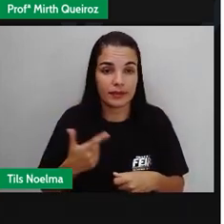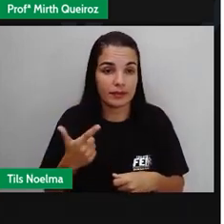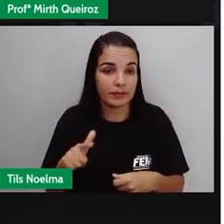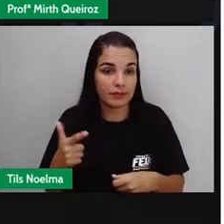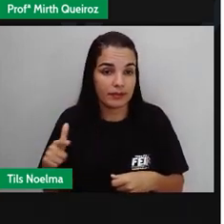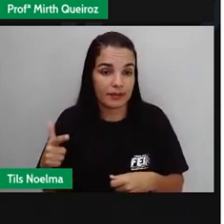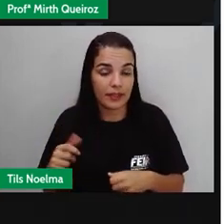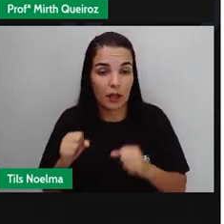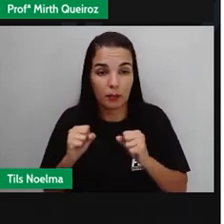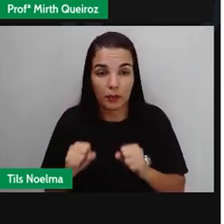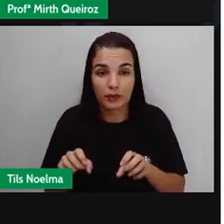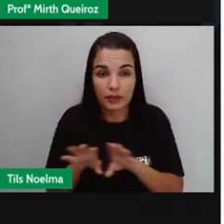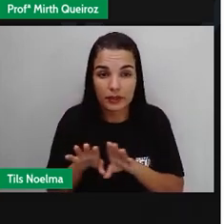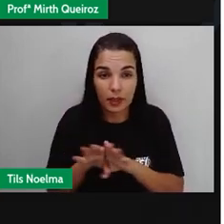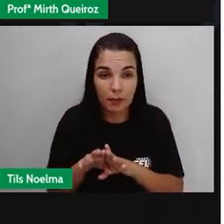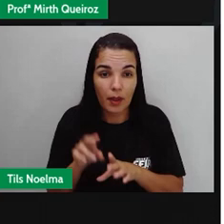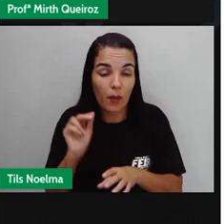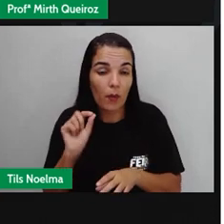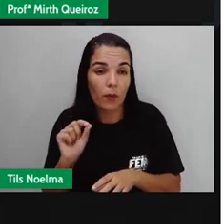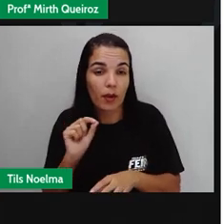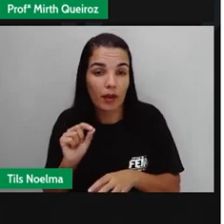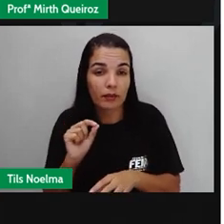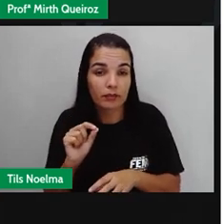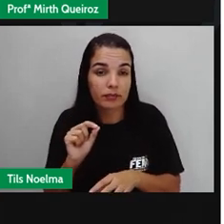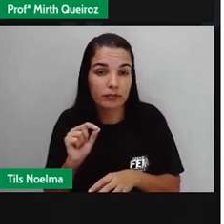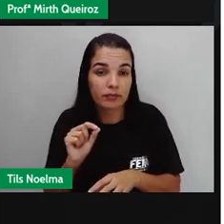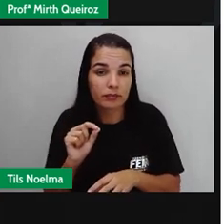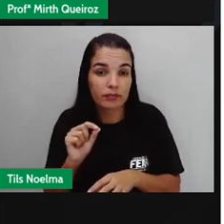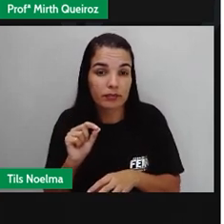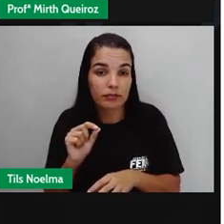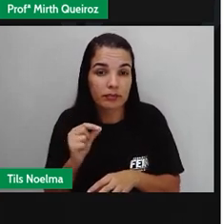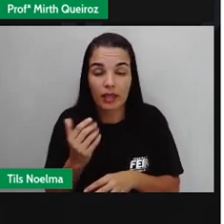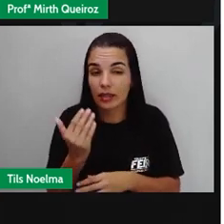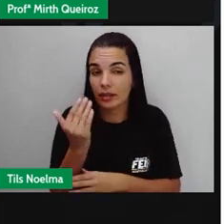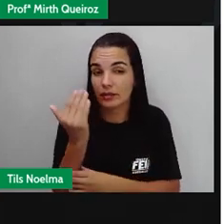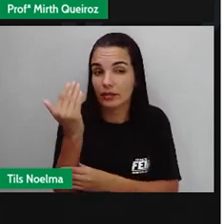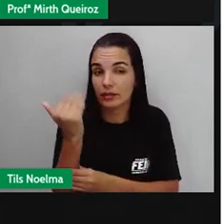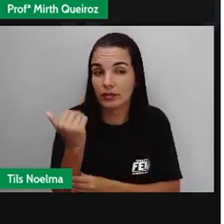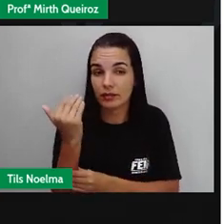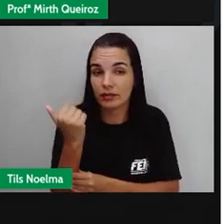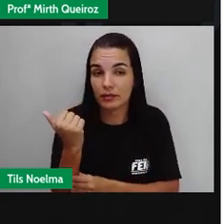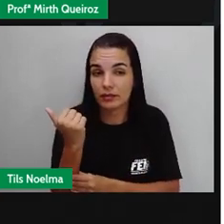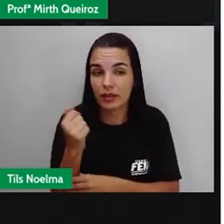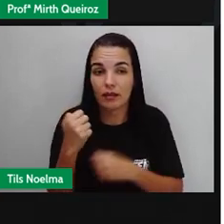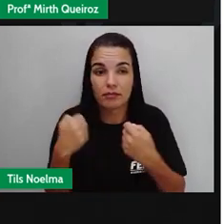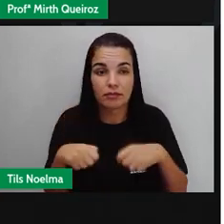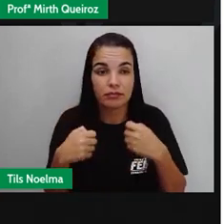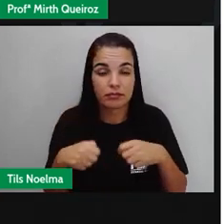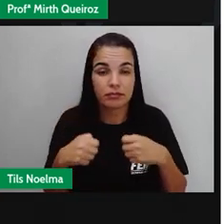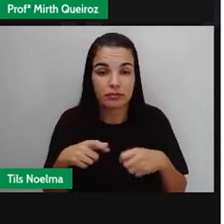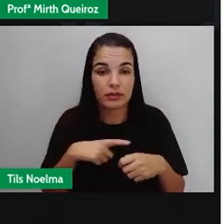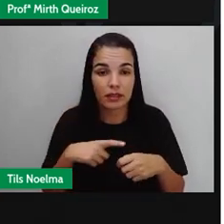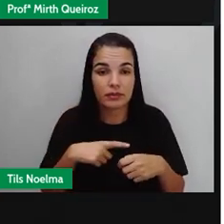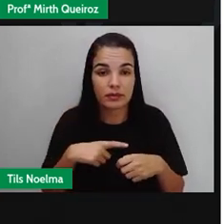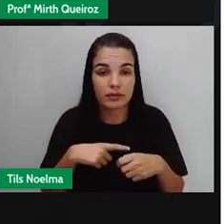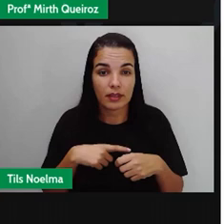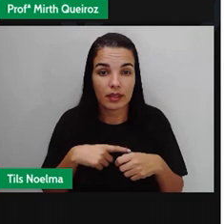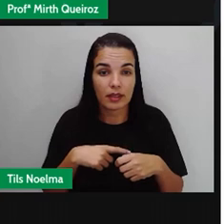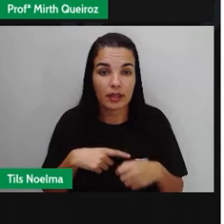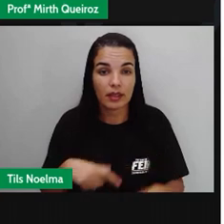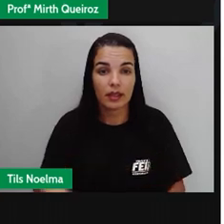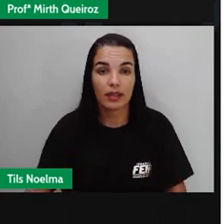podem ser classificadas de acordo com a nutrição. Segundo esse critério, elas podem ser